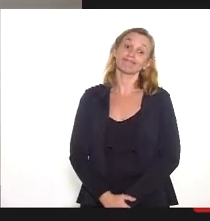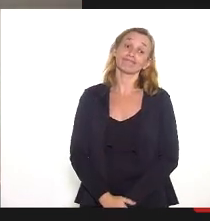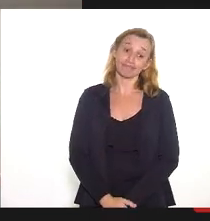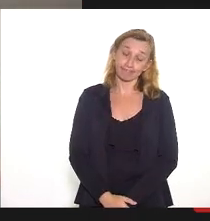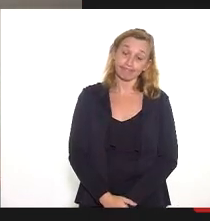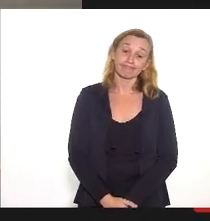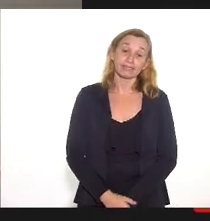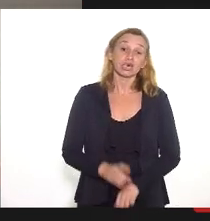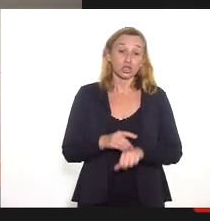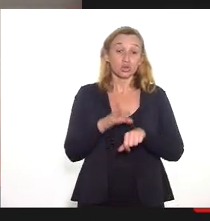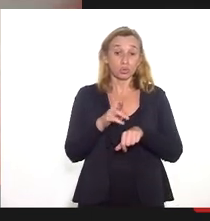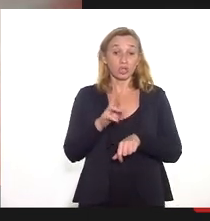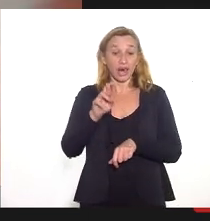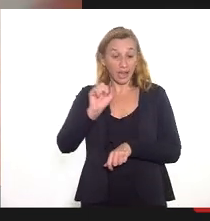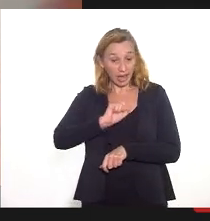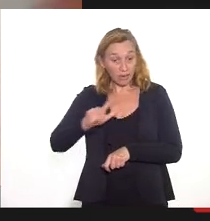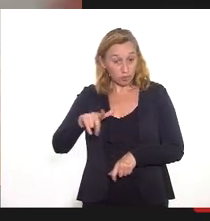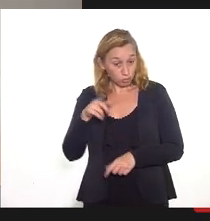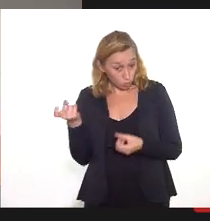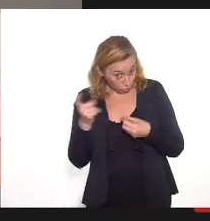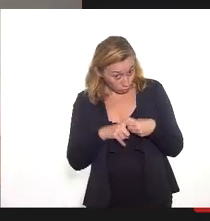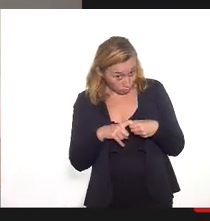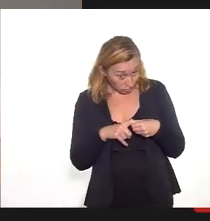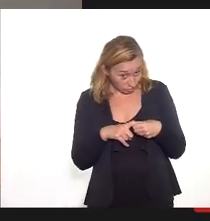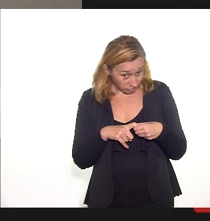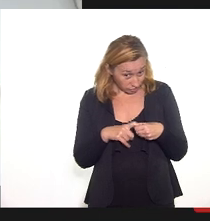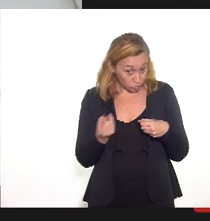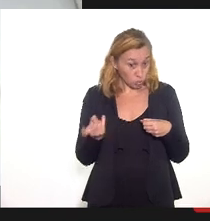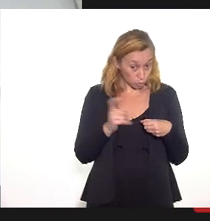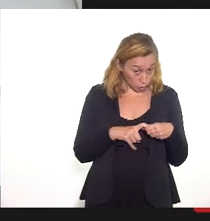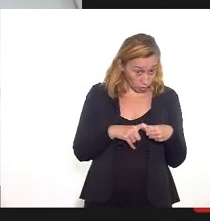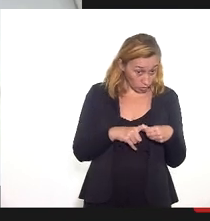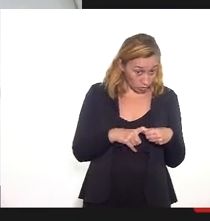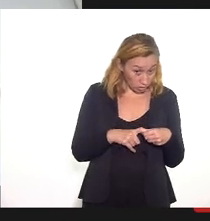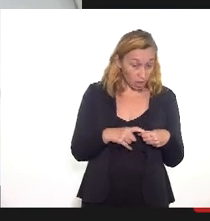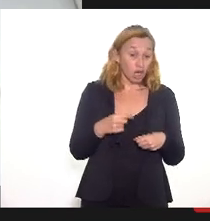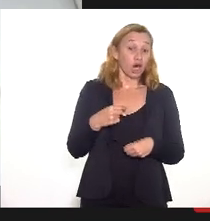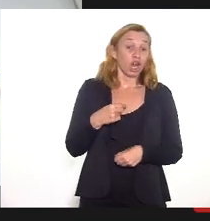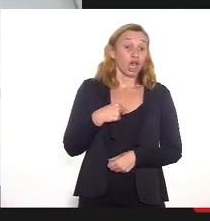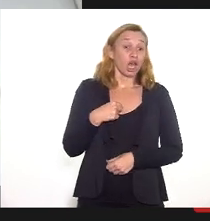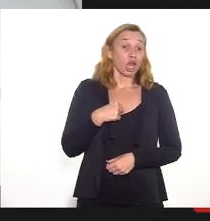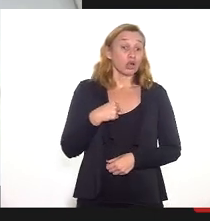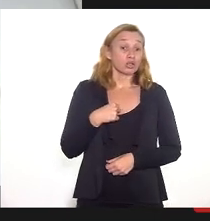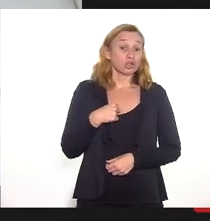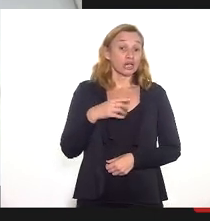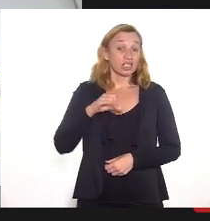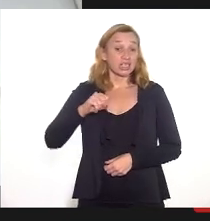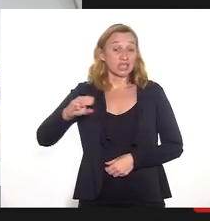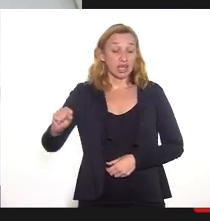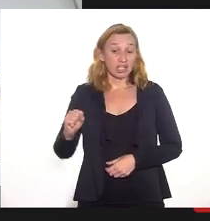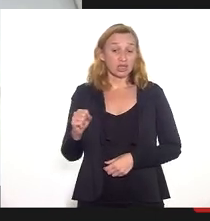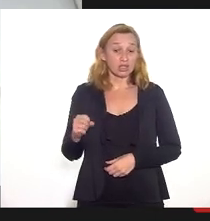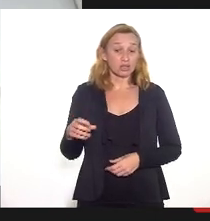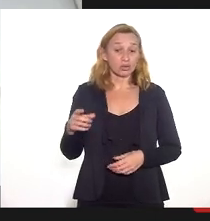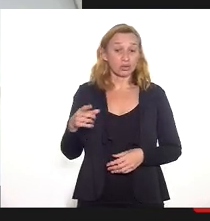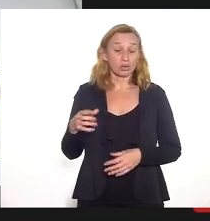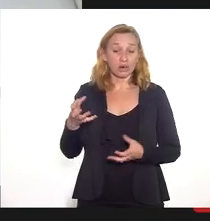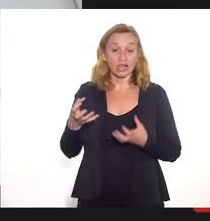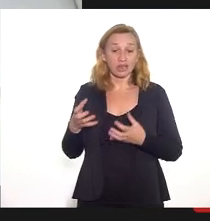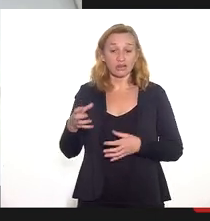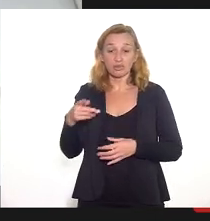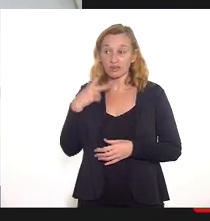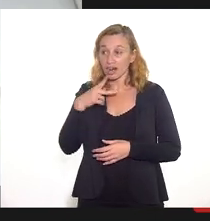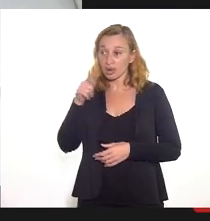Doutora Raquel, voltou? Voltou. Eu sou aqui da SES, estou tentando entrar em contato com ela. Ela